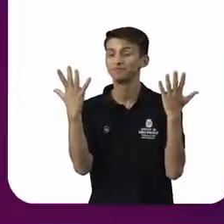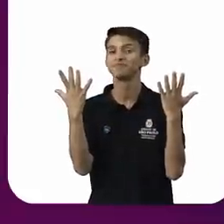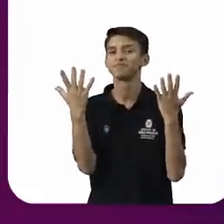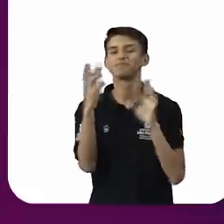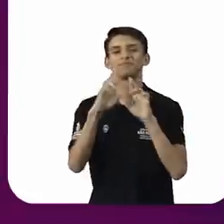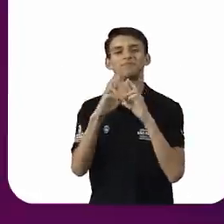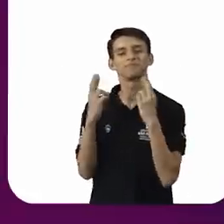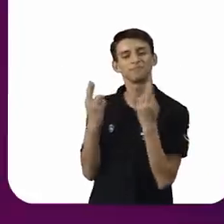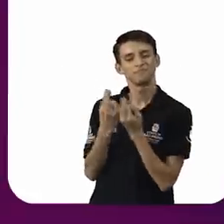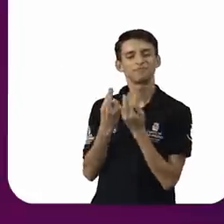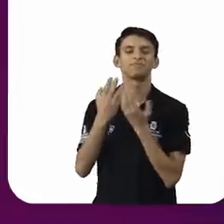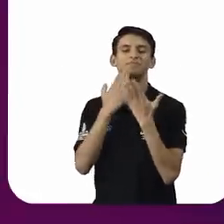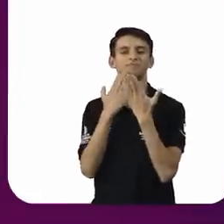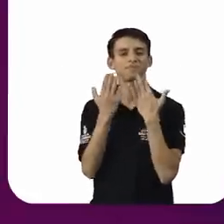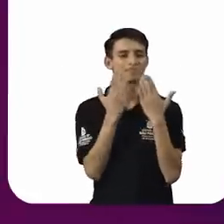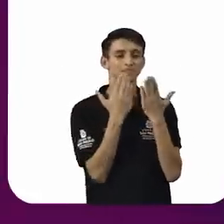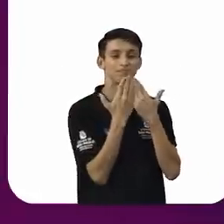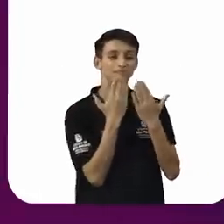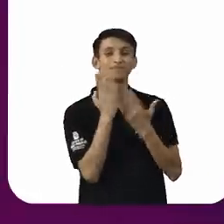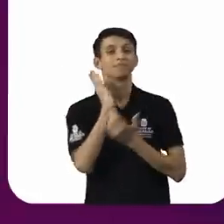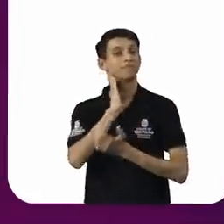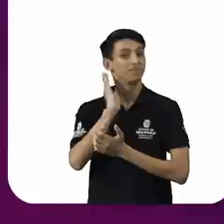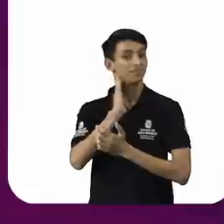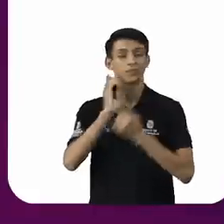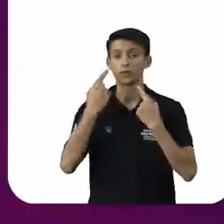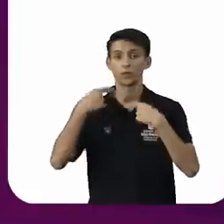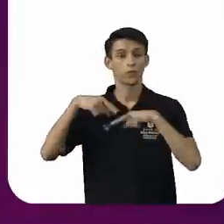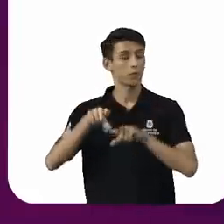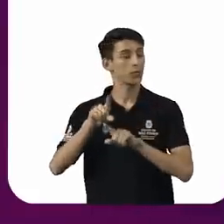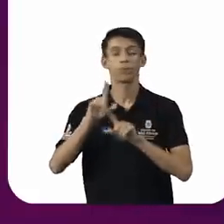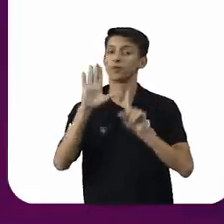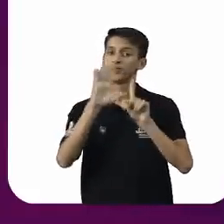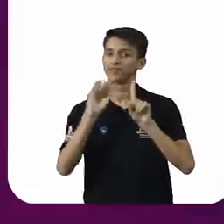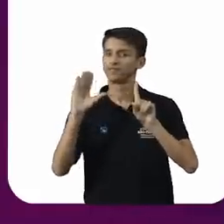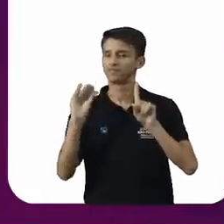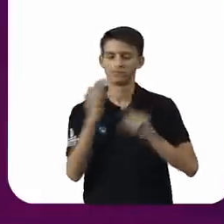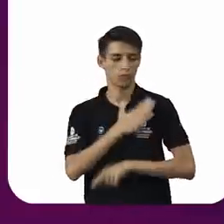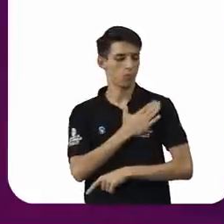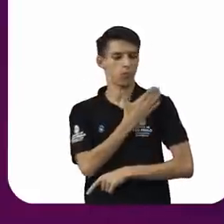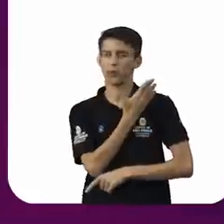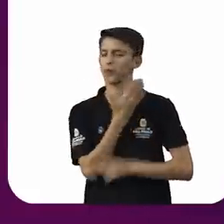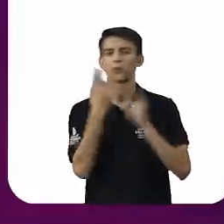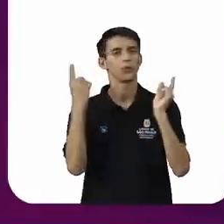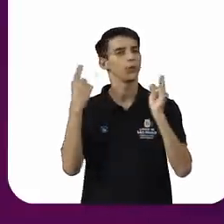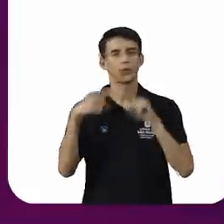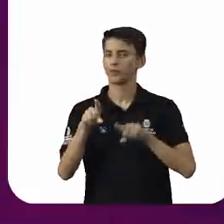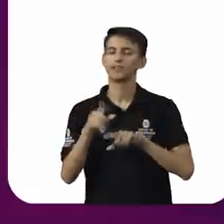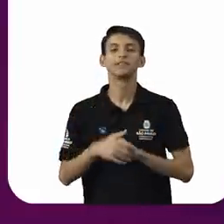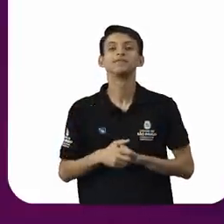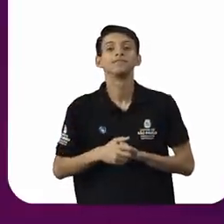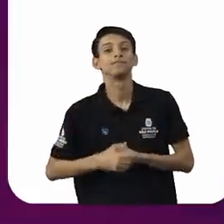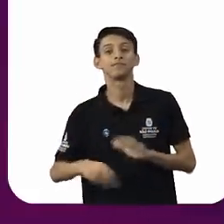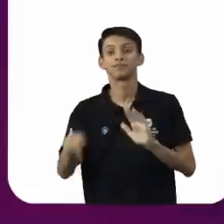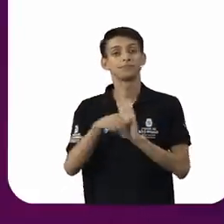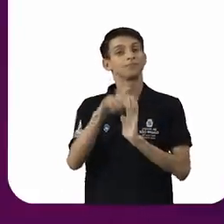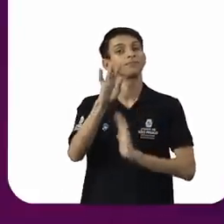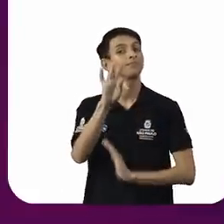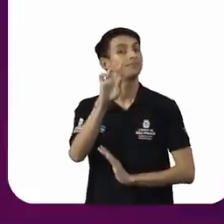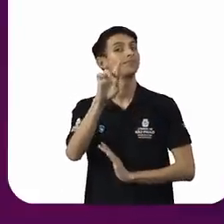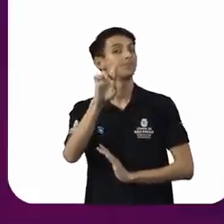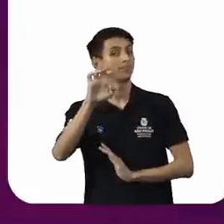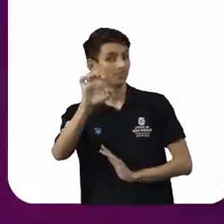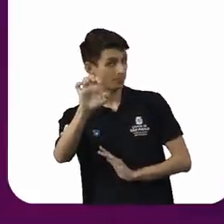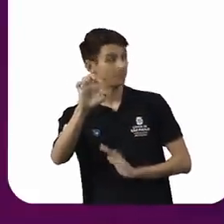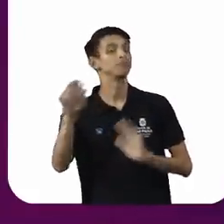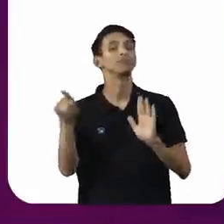Conversas, Combate ao Assédio e à Discriminação. O Tribunal Regional Eleitoral de São Paulo tem como meta ser